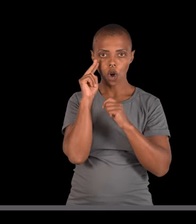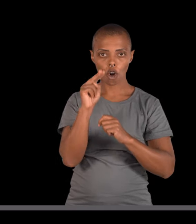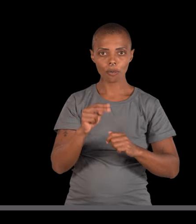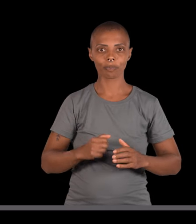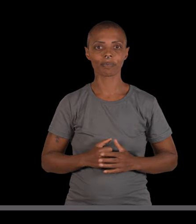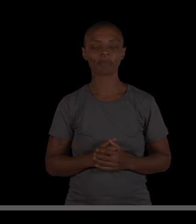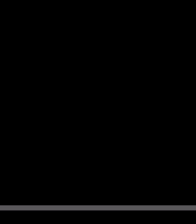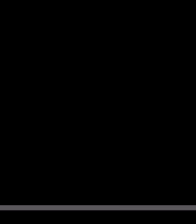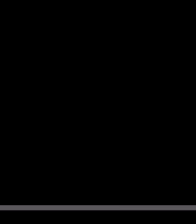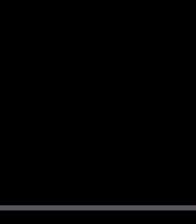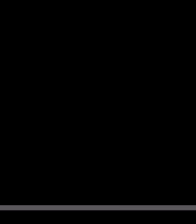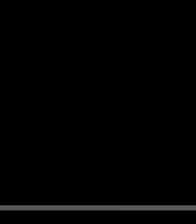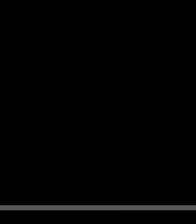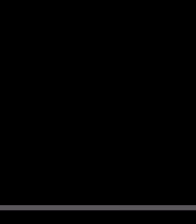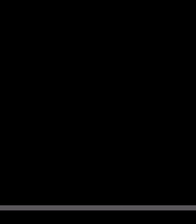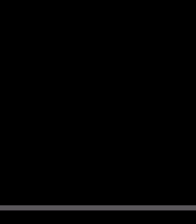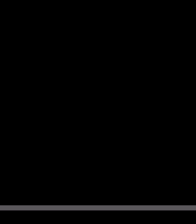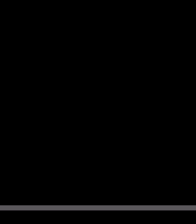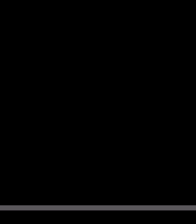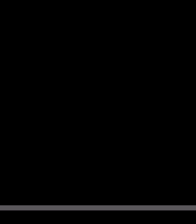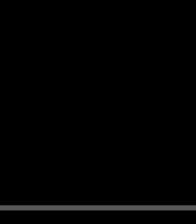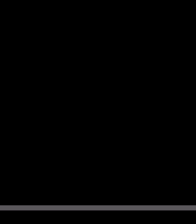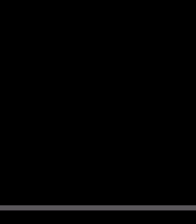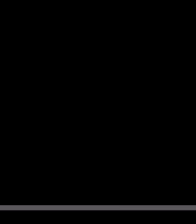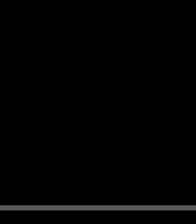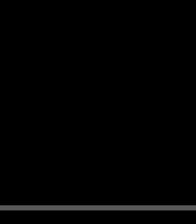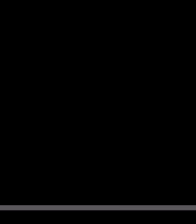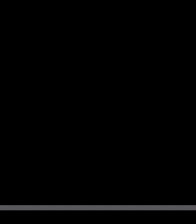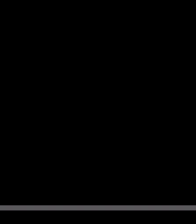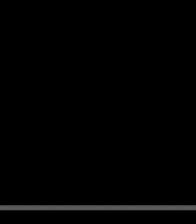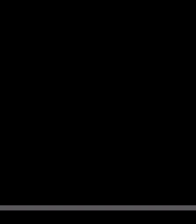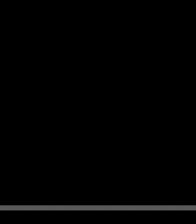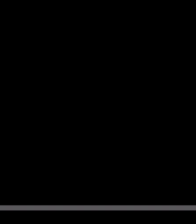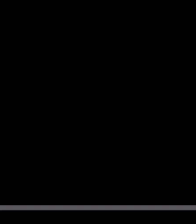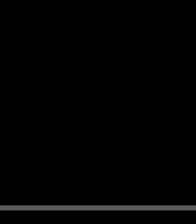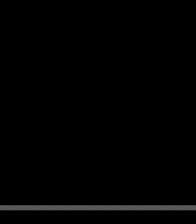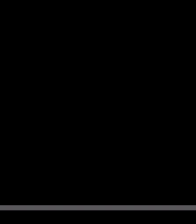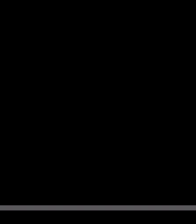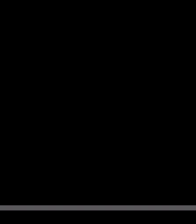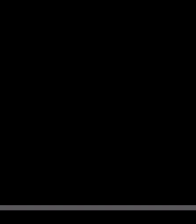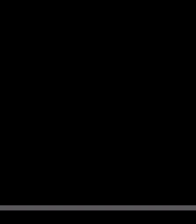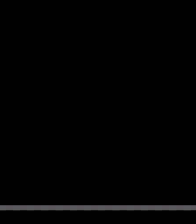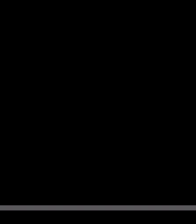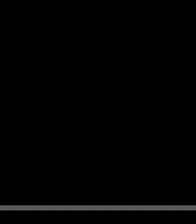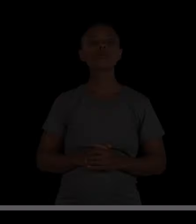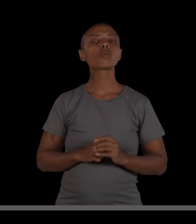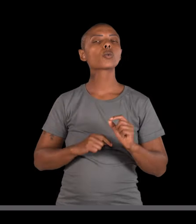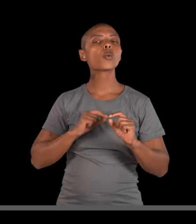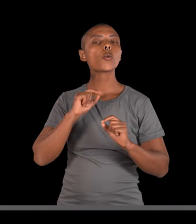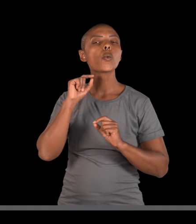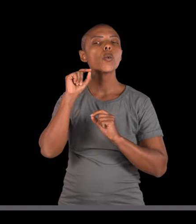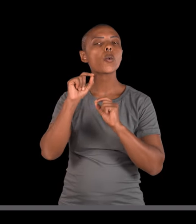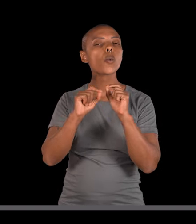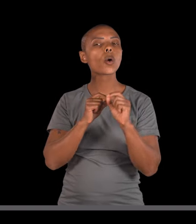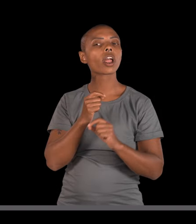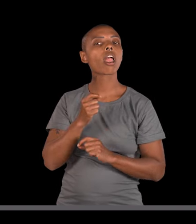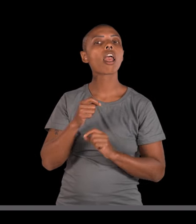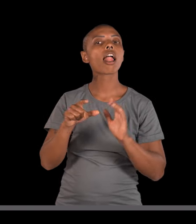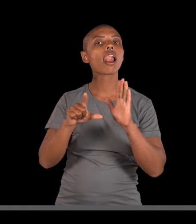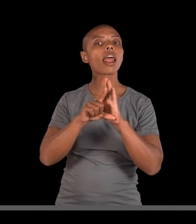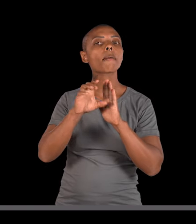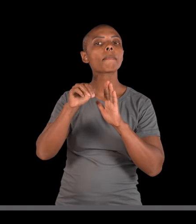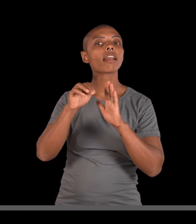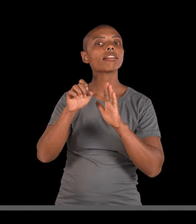bigiri, bigiri, bigiri, bigiri, bigiri. O que que